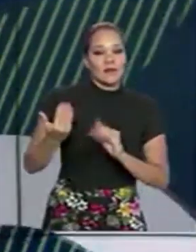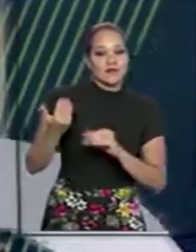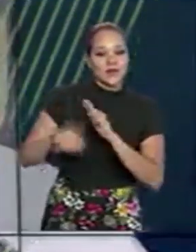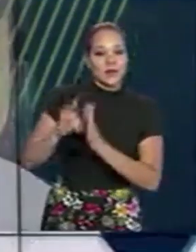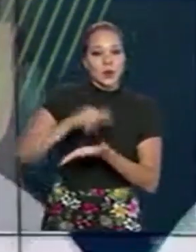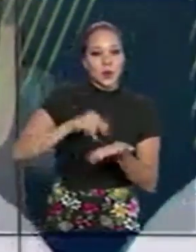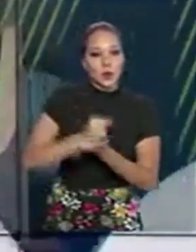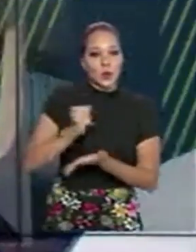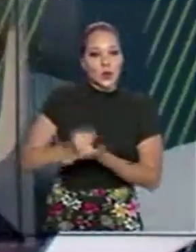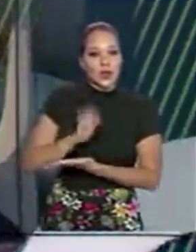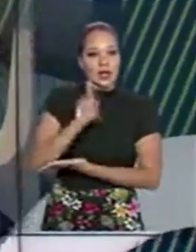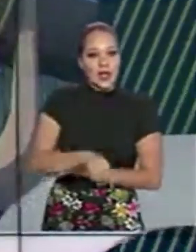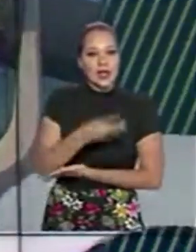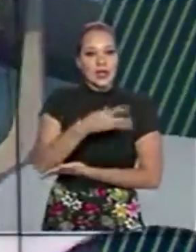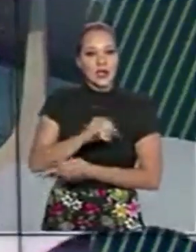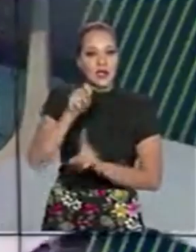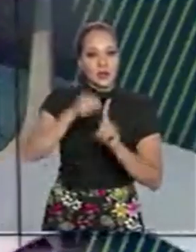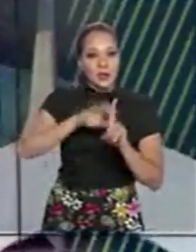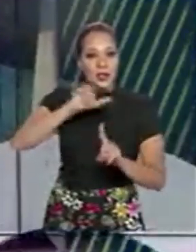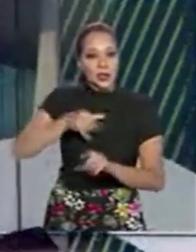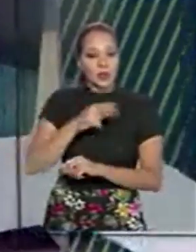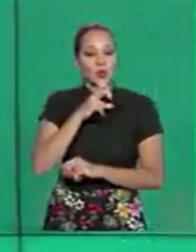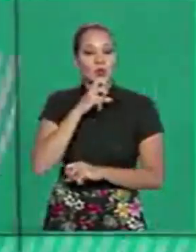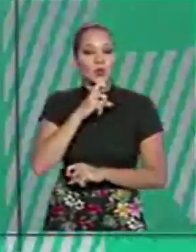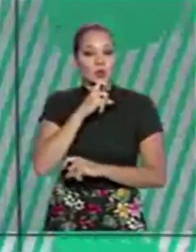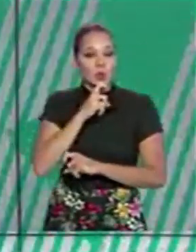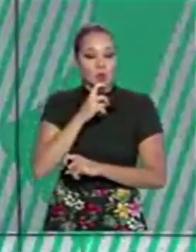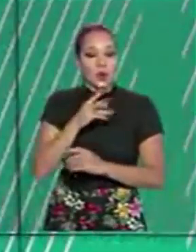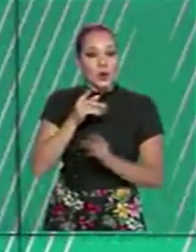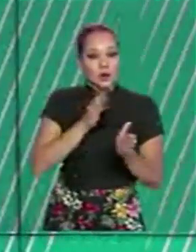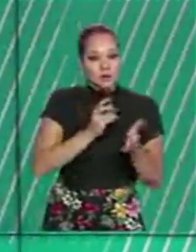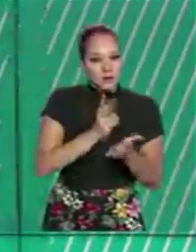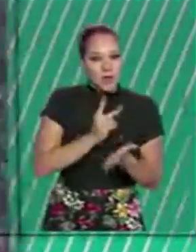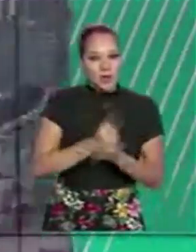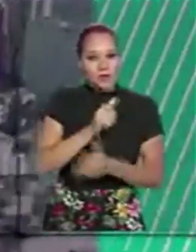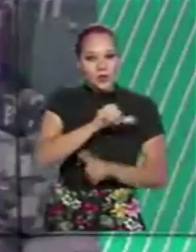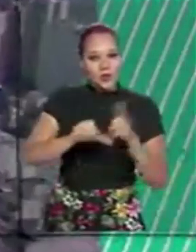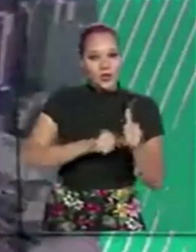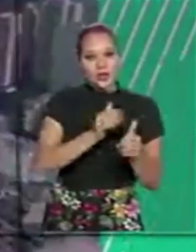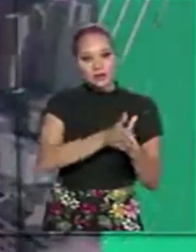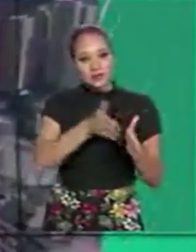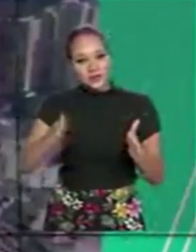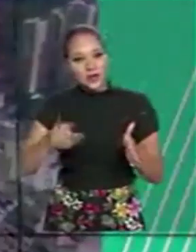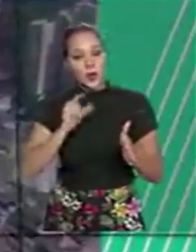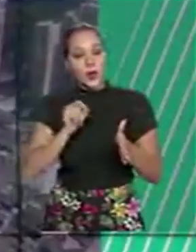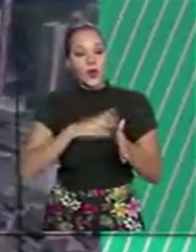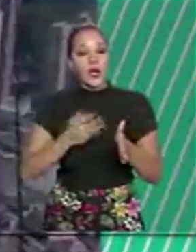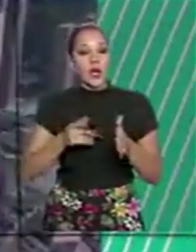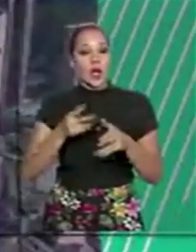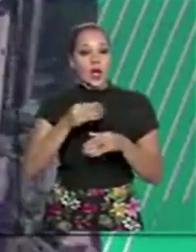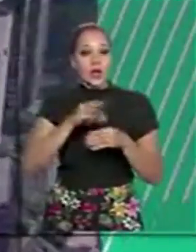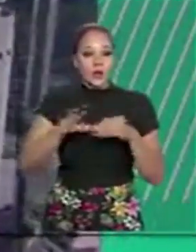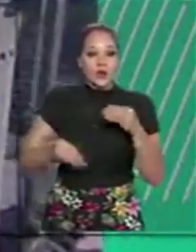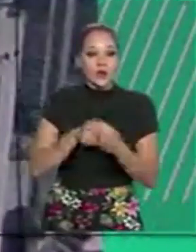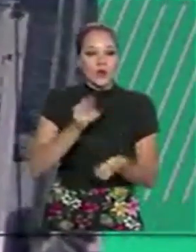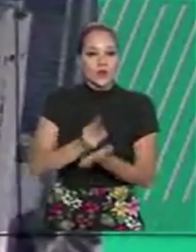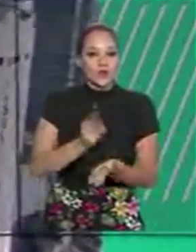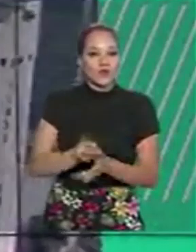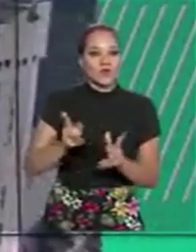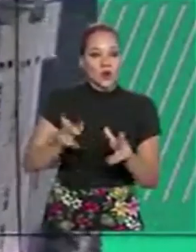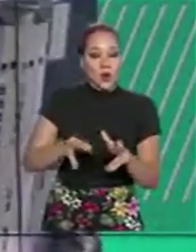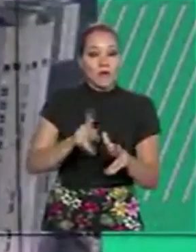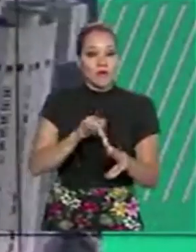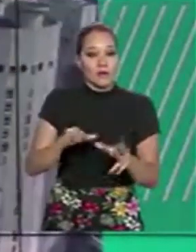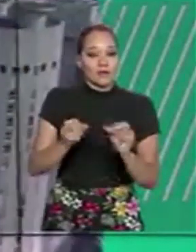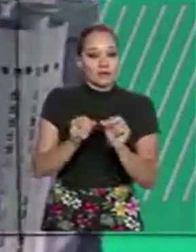documento será 30 de junho. Mesmo com a mudança do prazo, o período para a restituição continua o mesmo. Serão